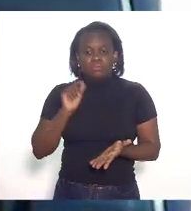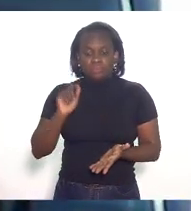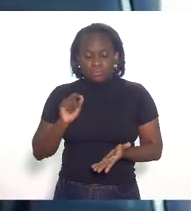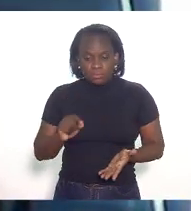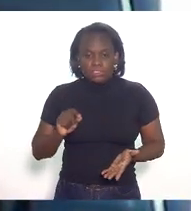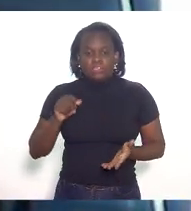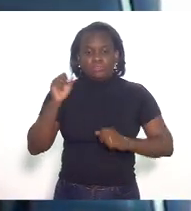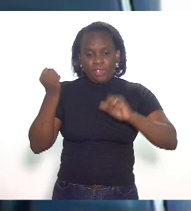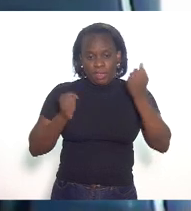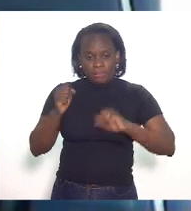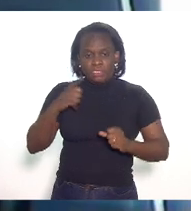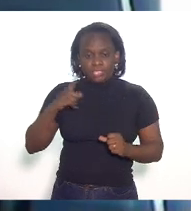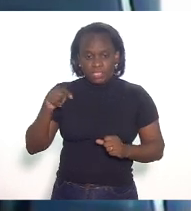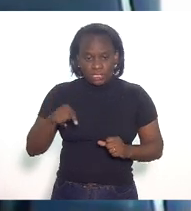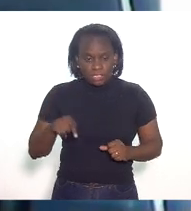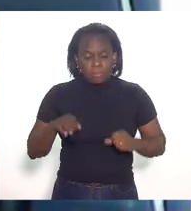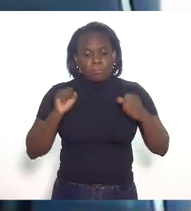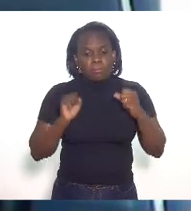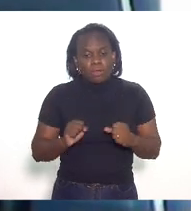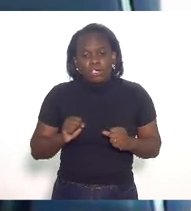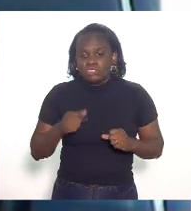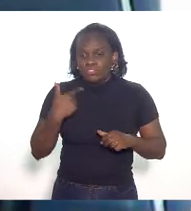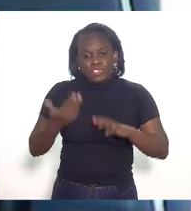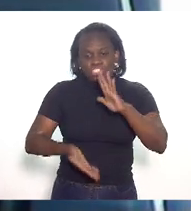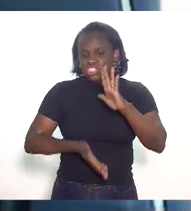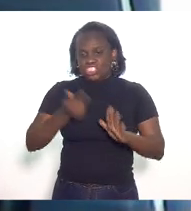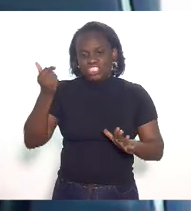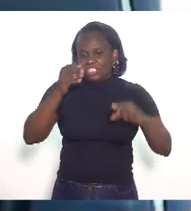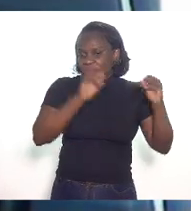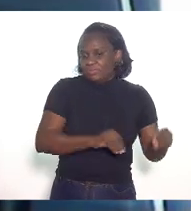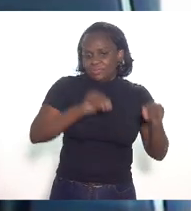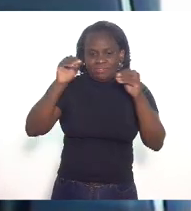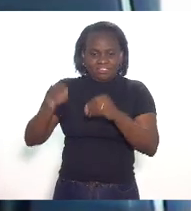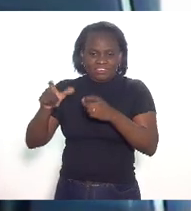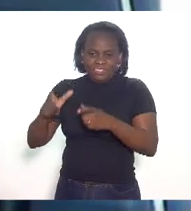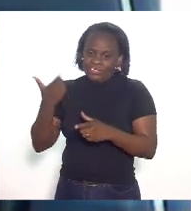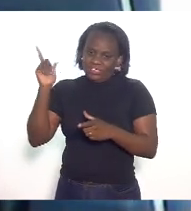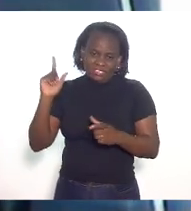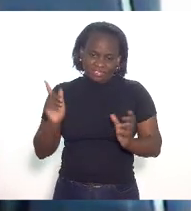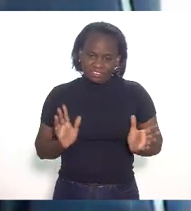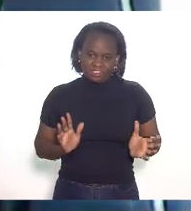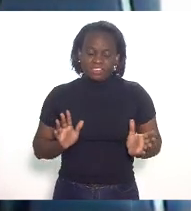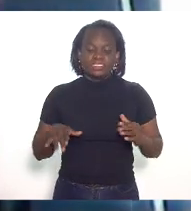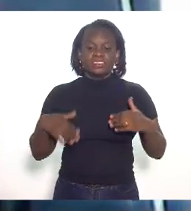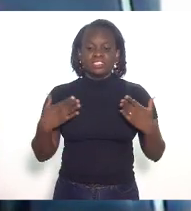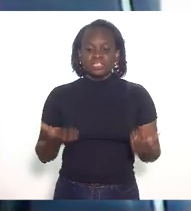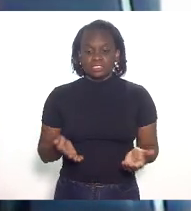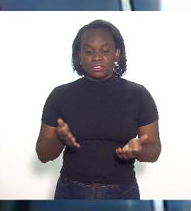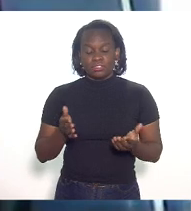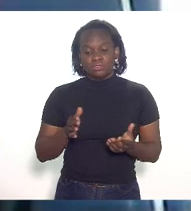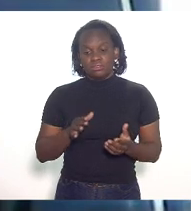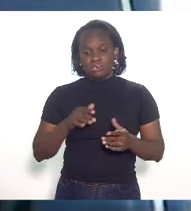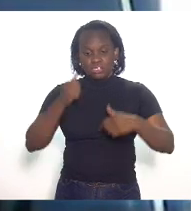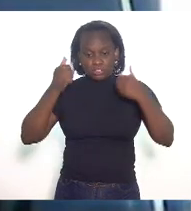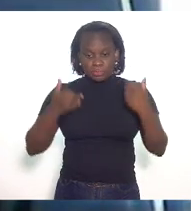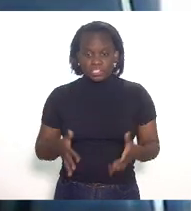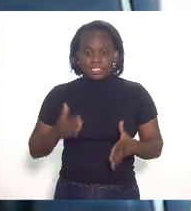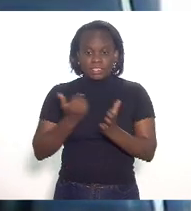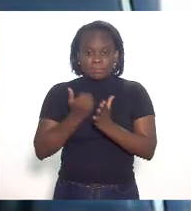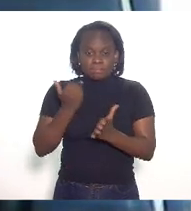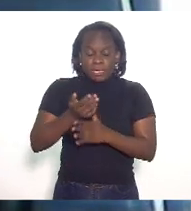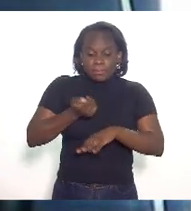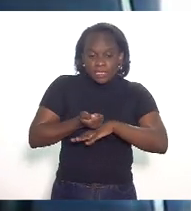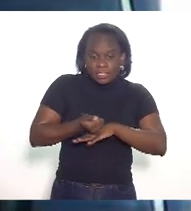usina que está aqui possivelmente ela não vai ser tirada daqui para levar para outro lugar então quando quando se dá mais um